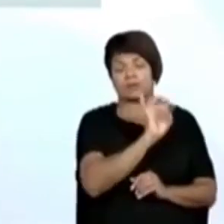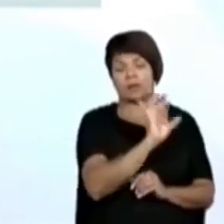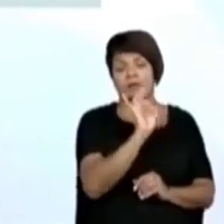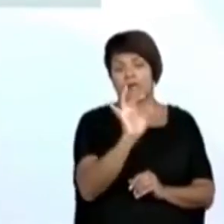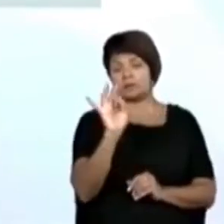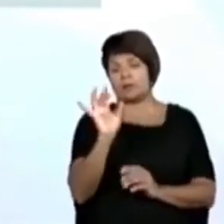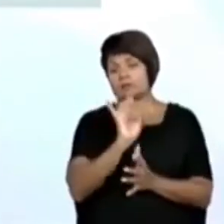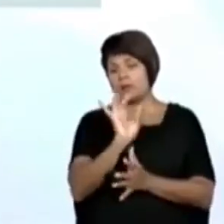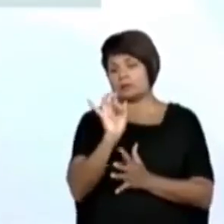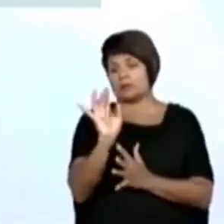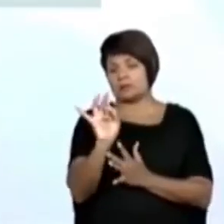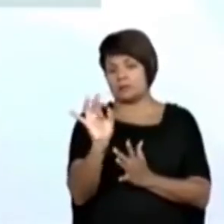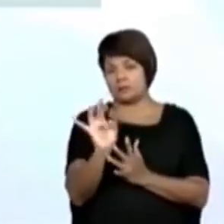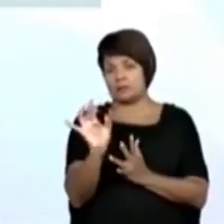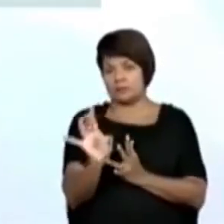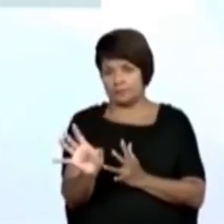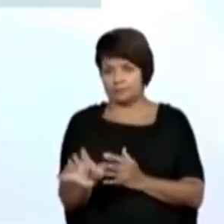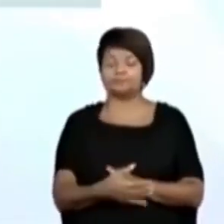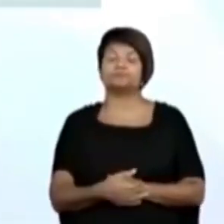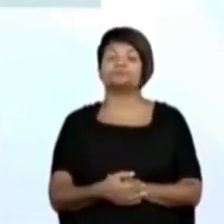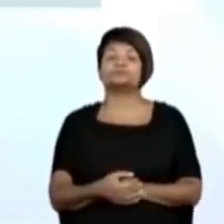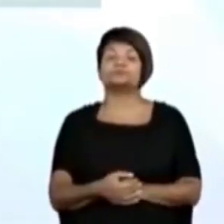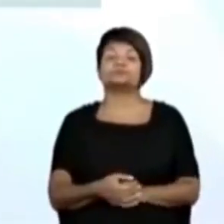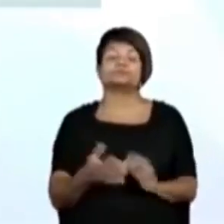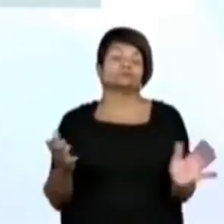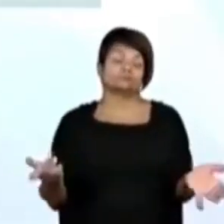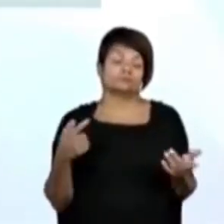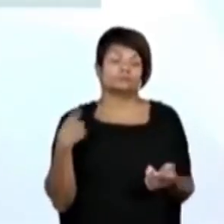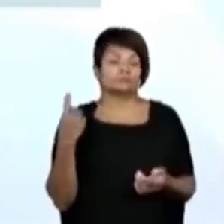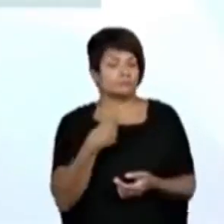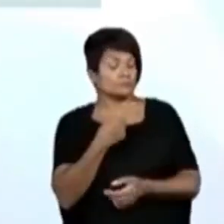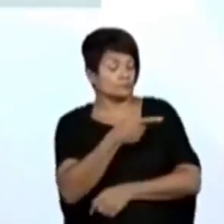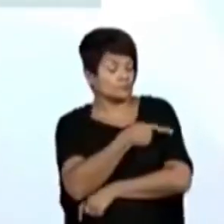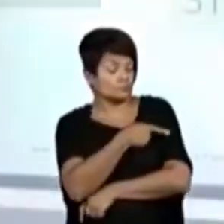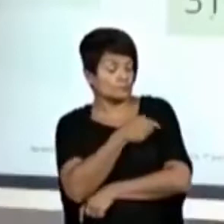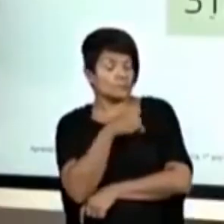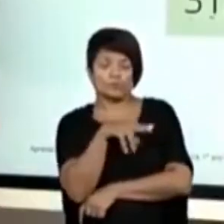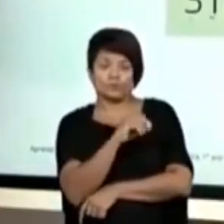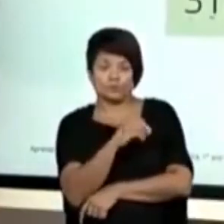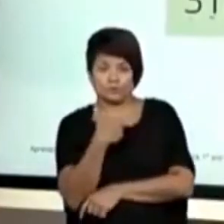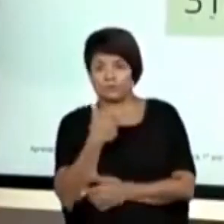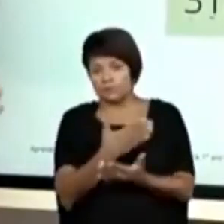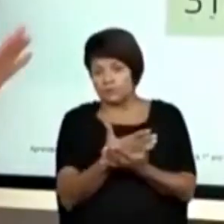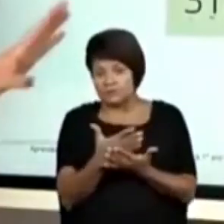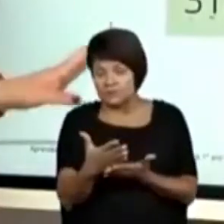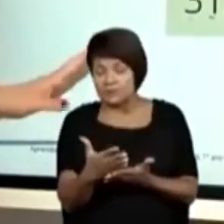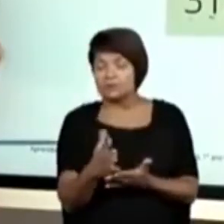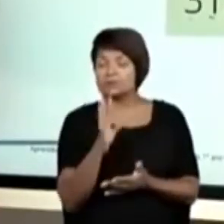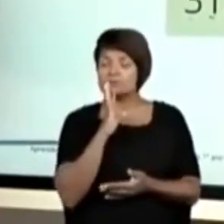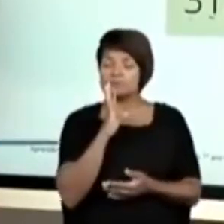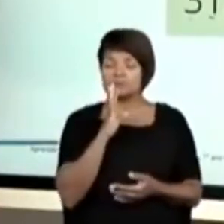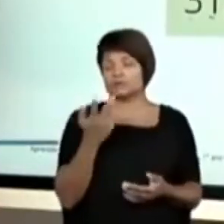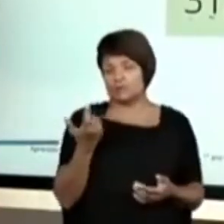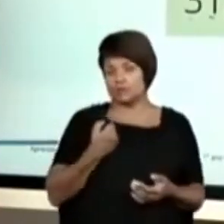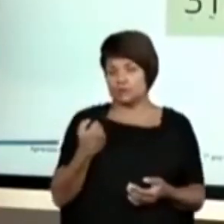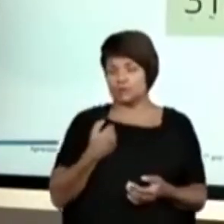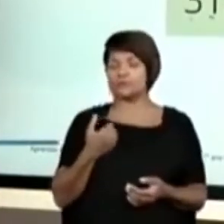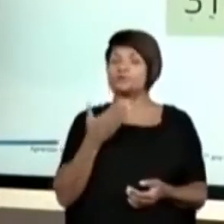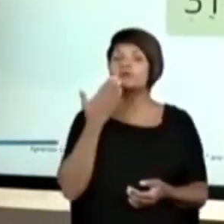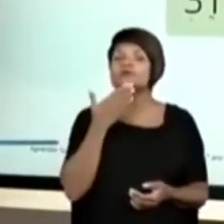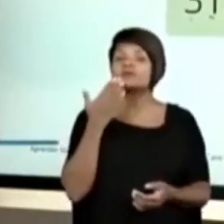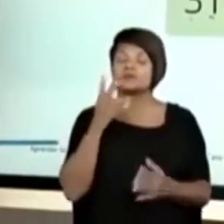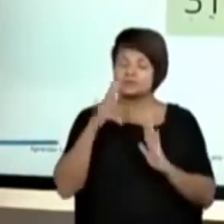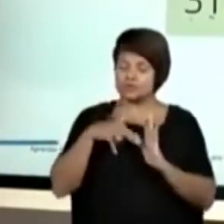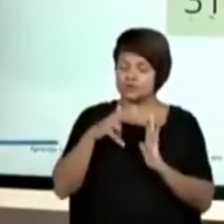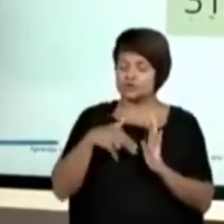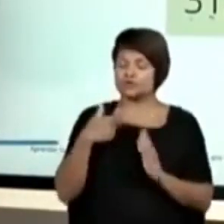de 1 por 1. A gente, assim que é do primeiro ano e tá começando a conhecer os números, fica mais fácil da gente ler